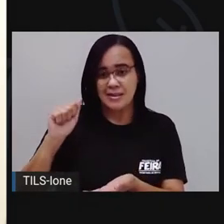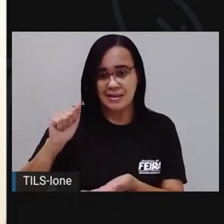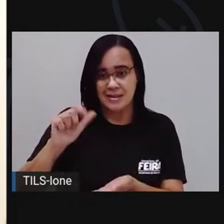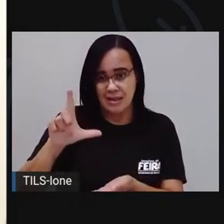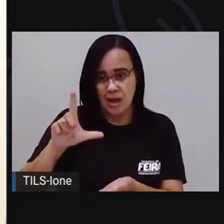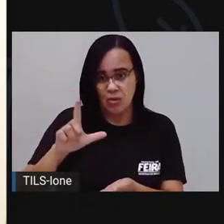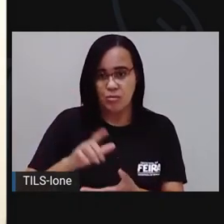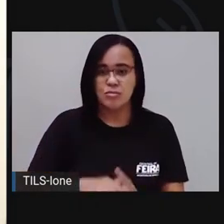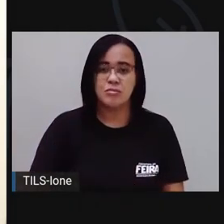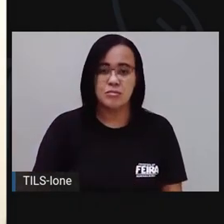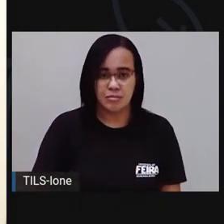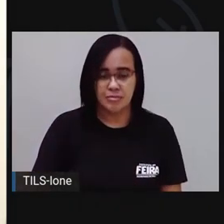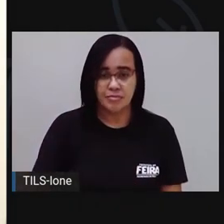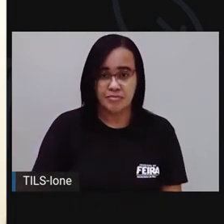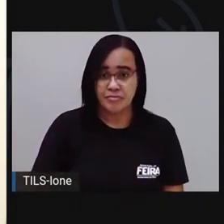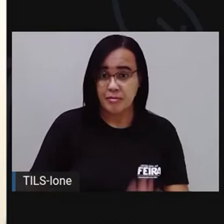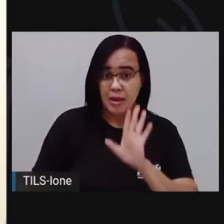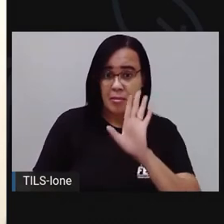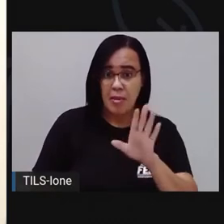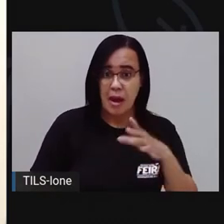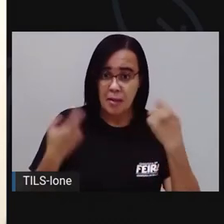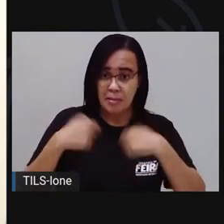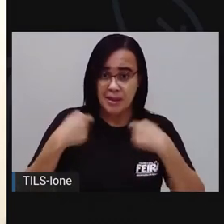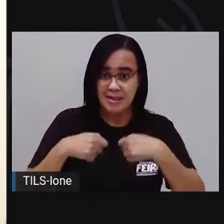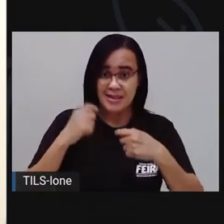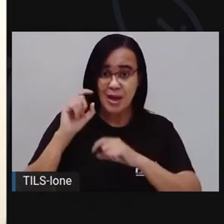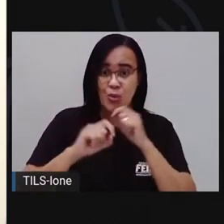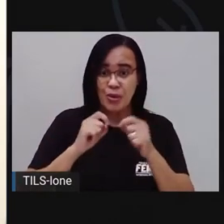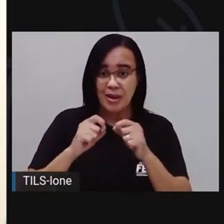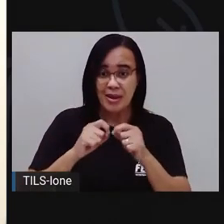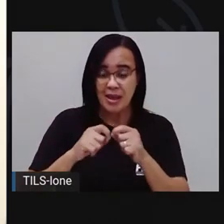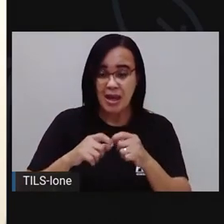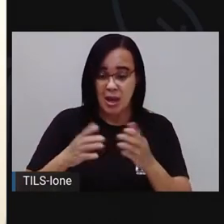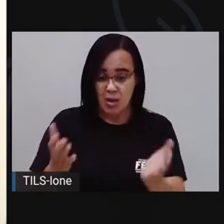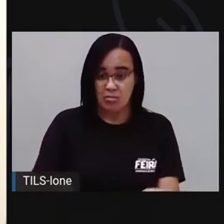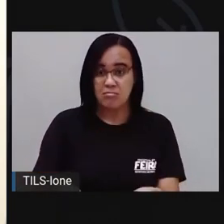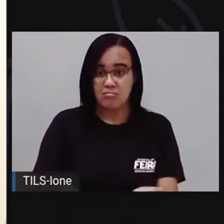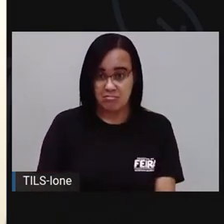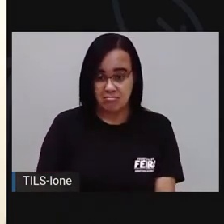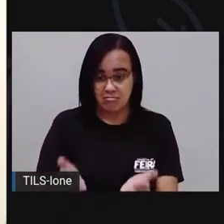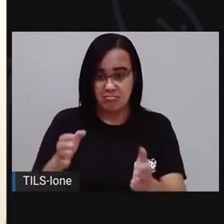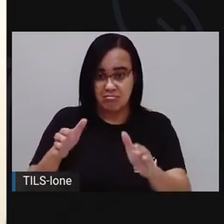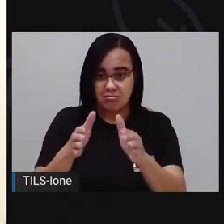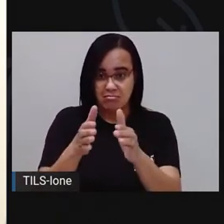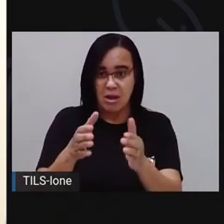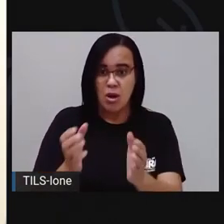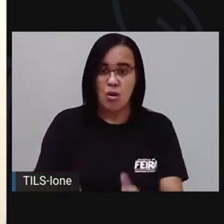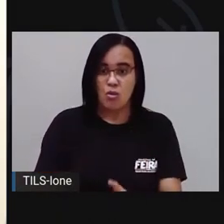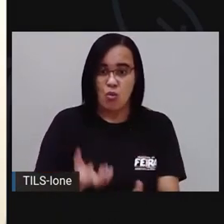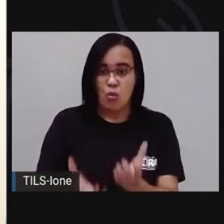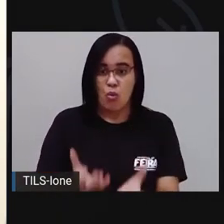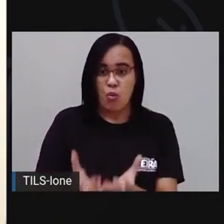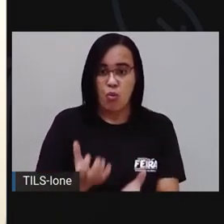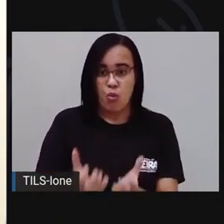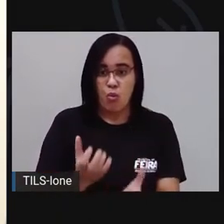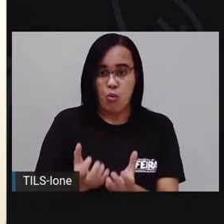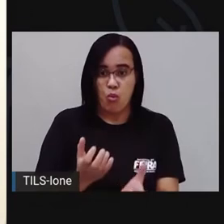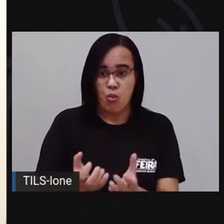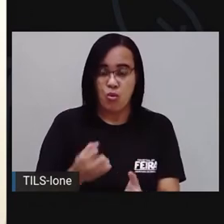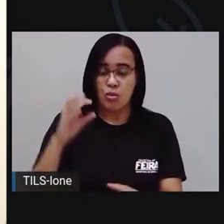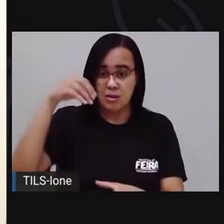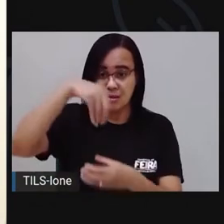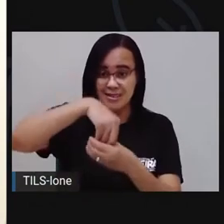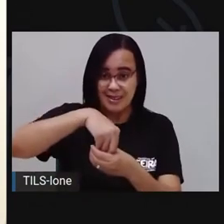que a vai precisar que a Pró não falou, que é o cuscuzero, né? Que é o equipamento que nós vamos precisar para preparar o